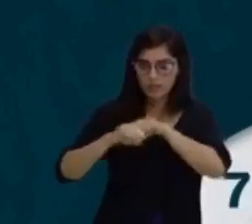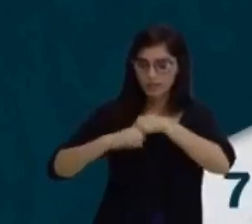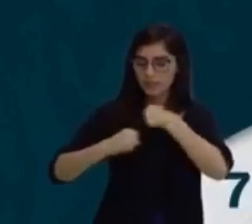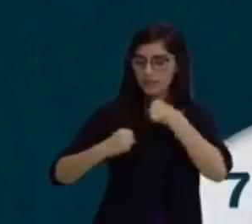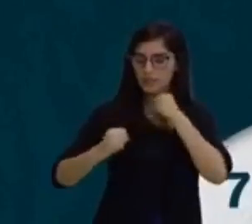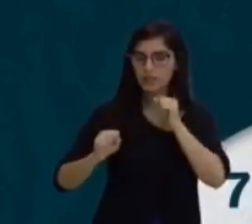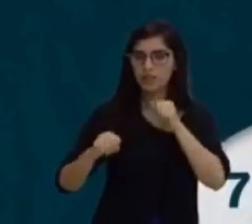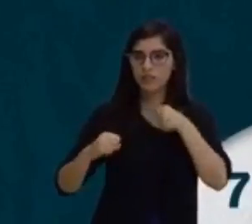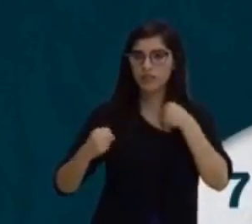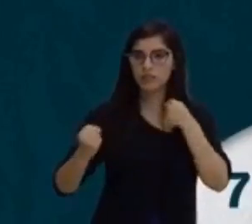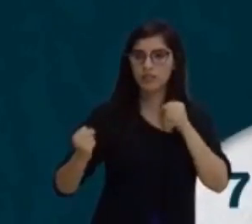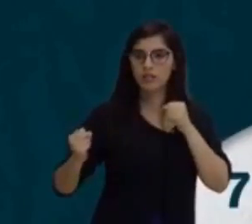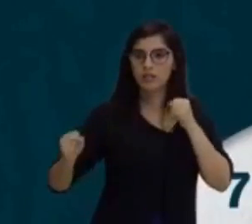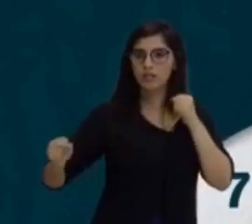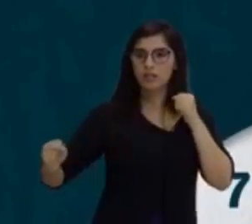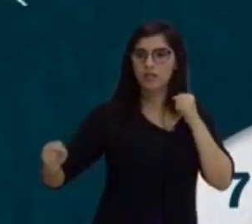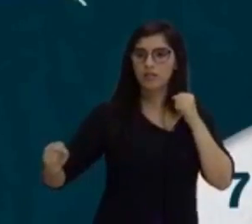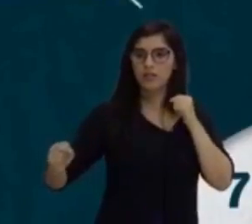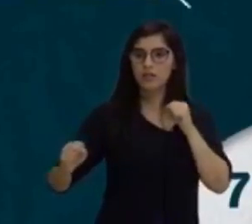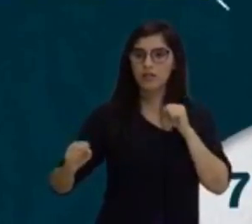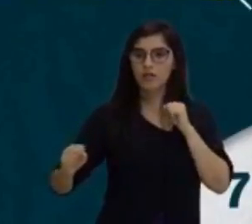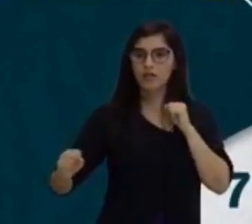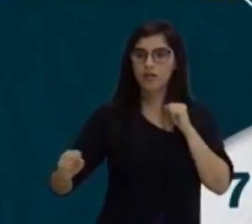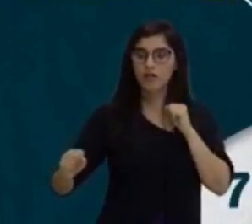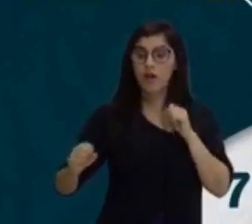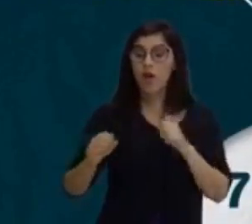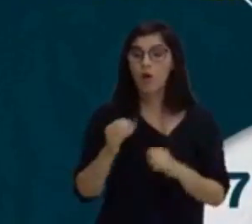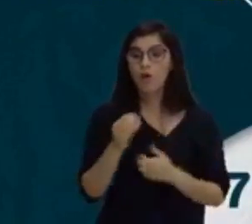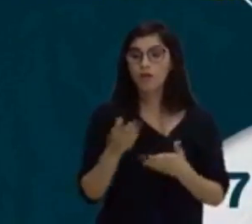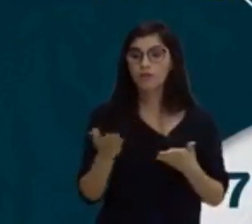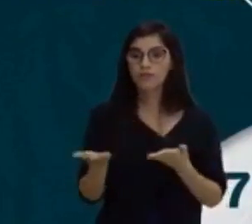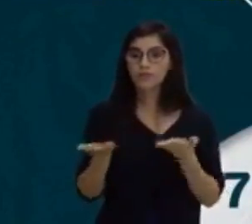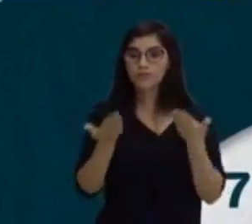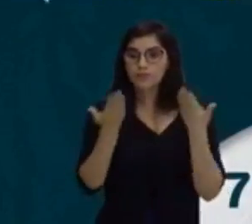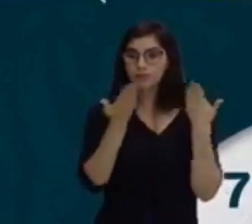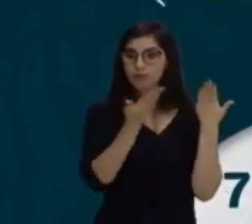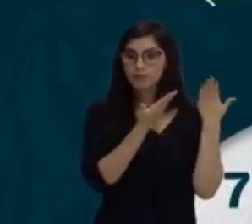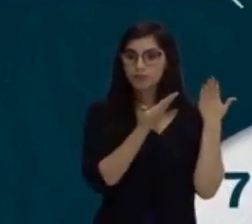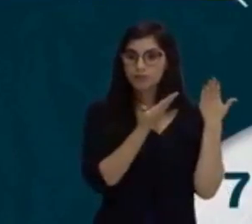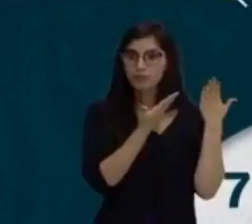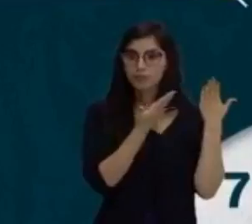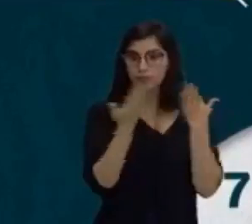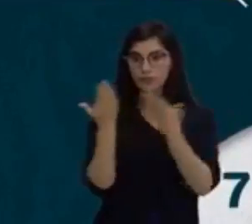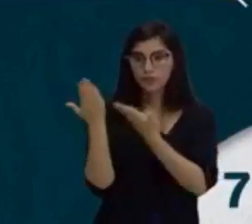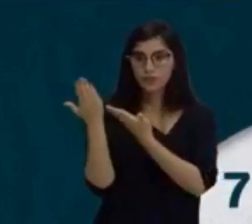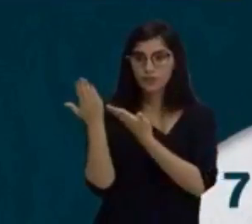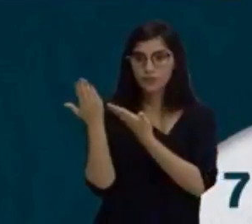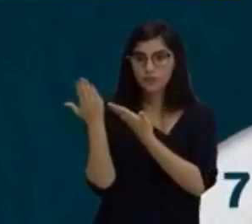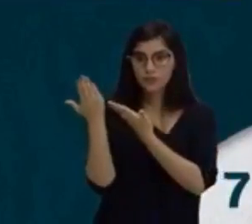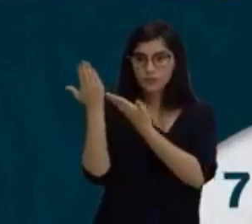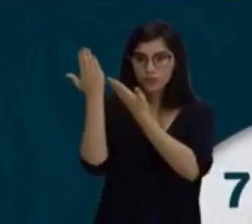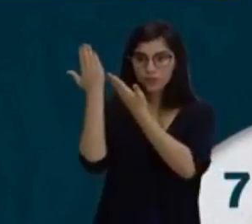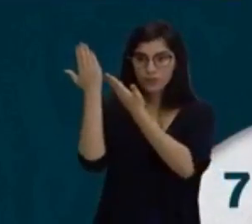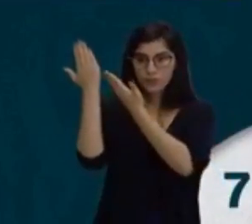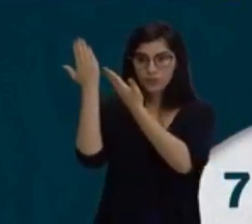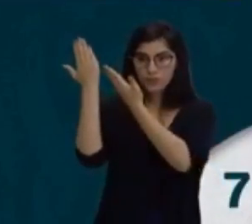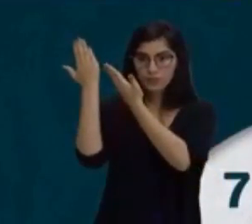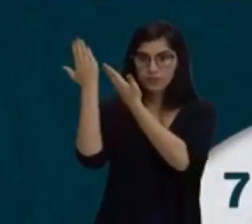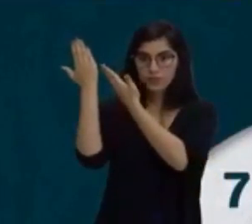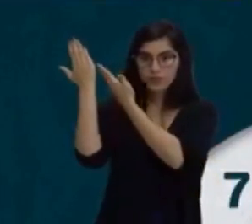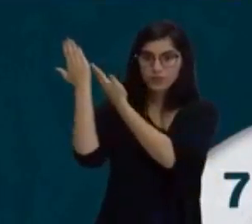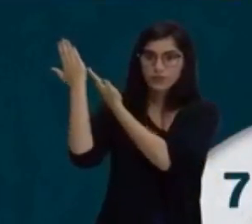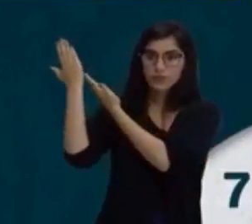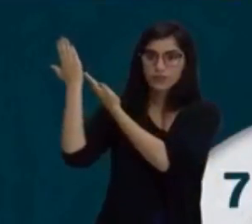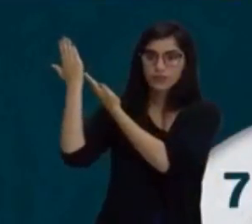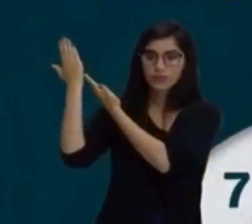de extensão. Olha para esta figura ainda na tela, olha como ela está aqui com o movimento completamente